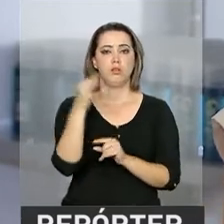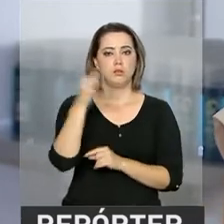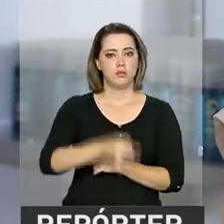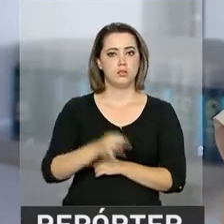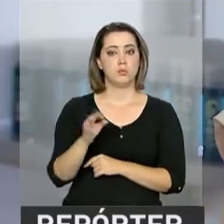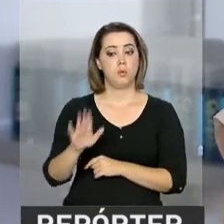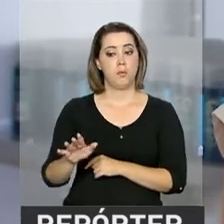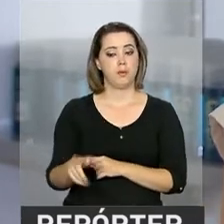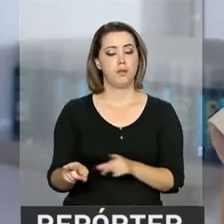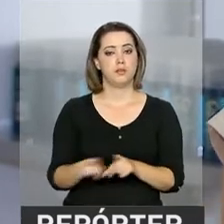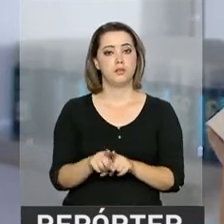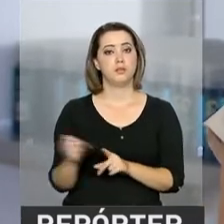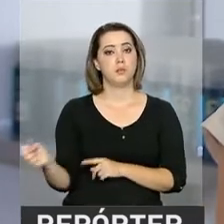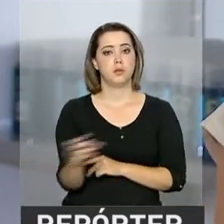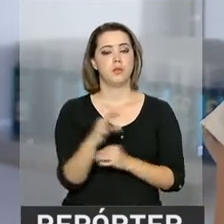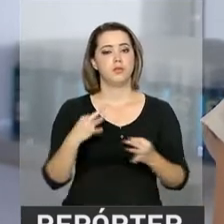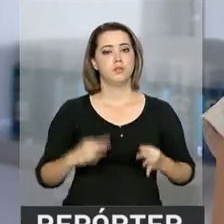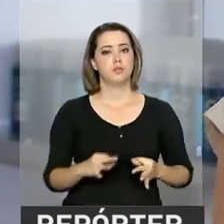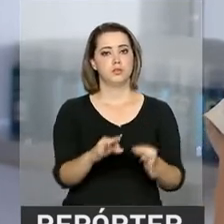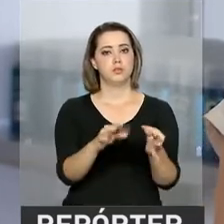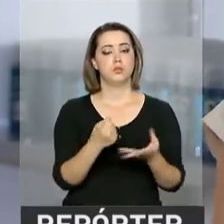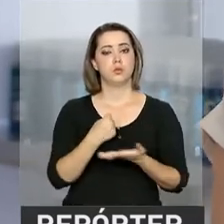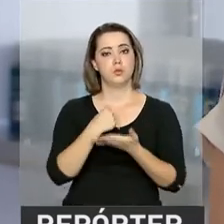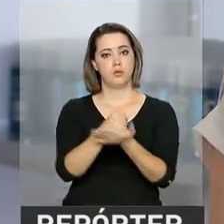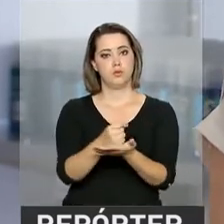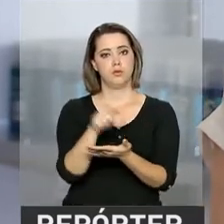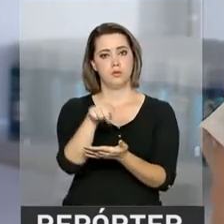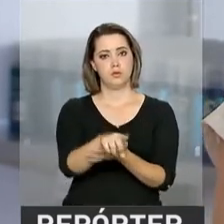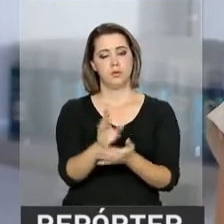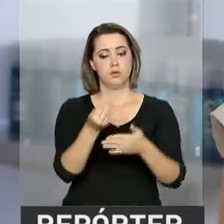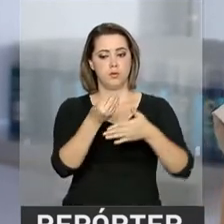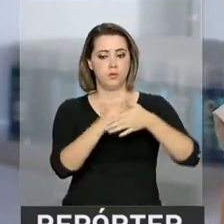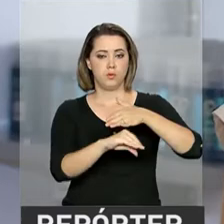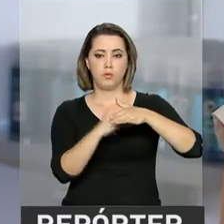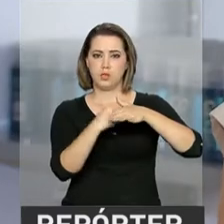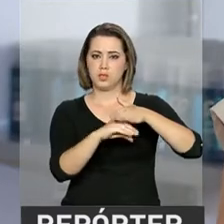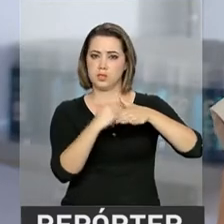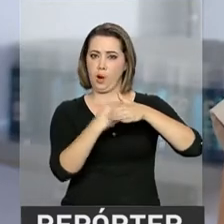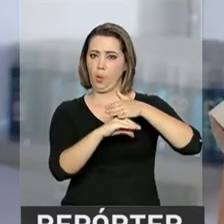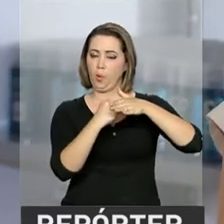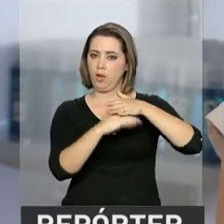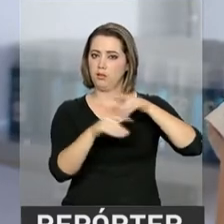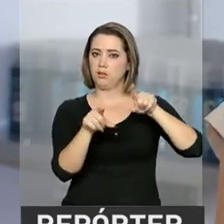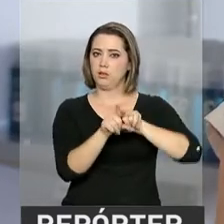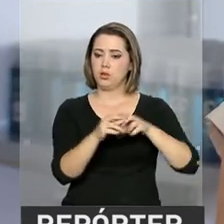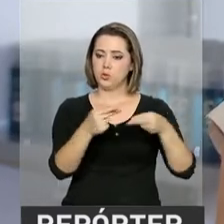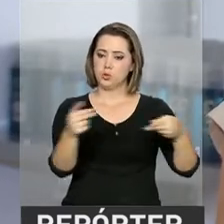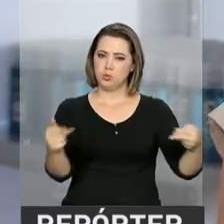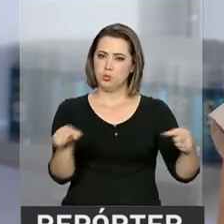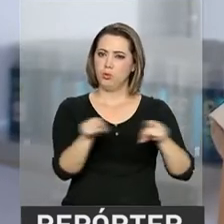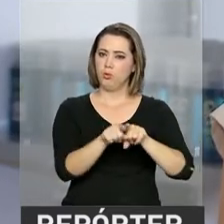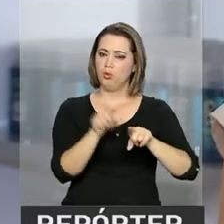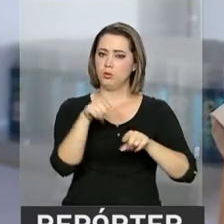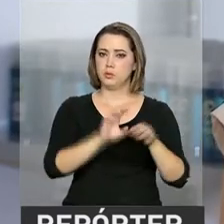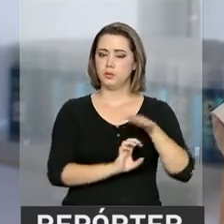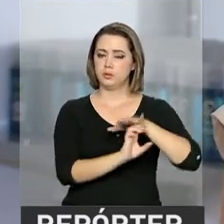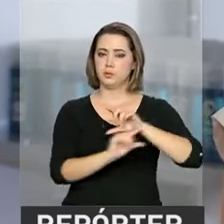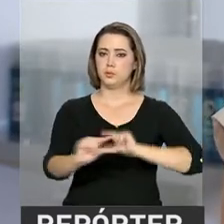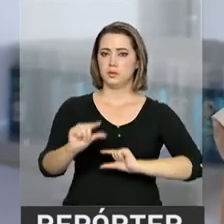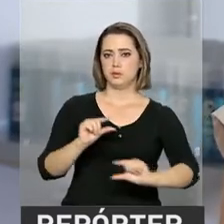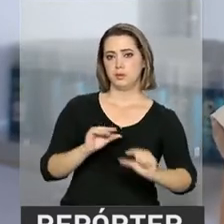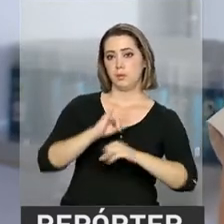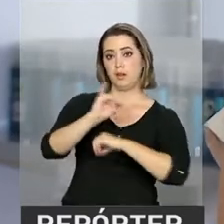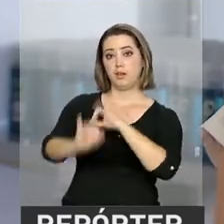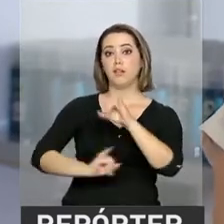de alta tecnologia, os Correios oferecem o serviço de armazenagem e distribuição para pequenas e micro empresas do comércio